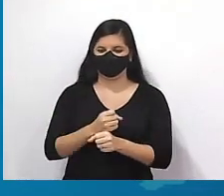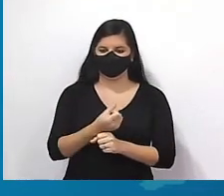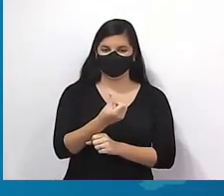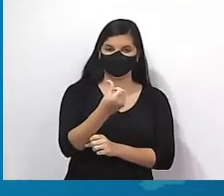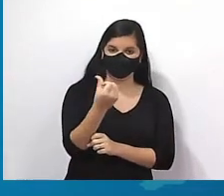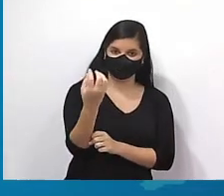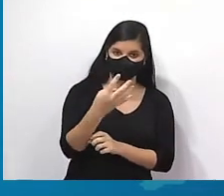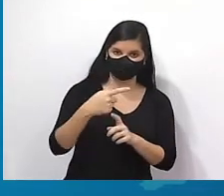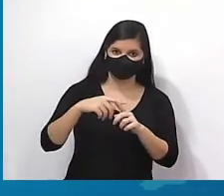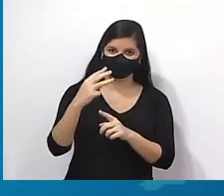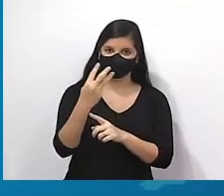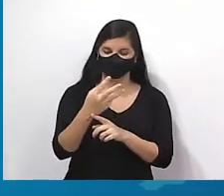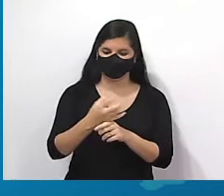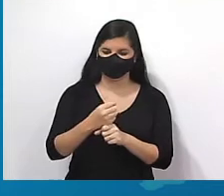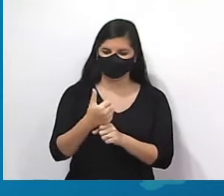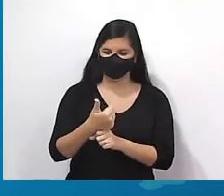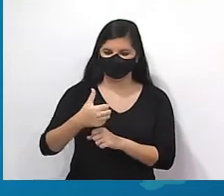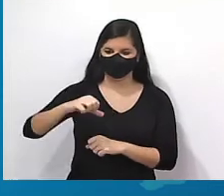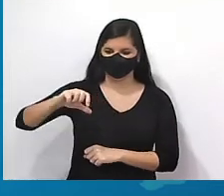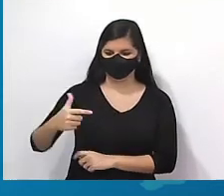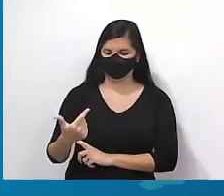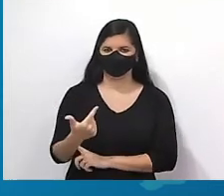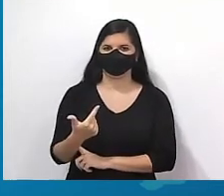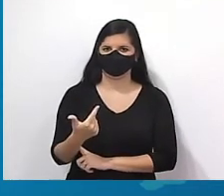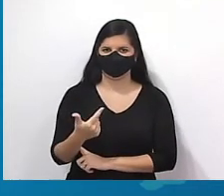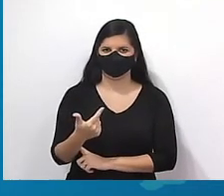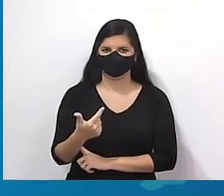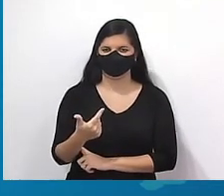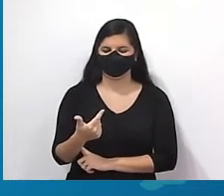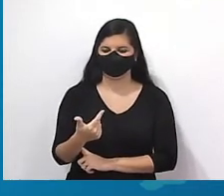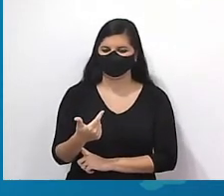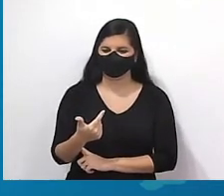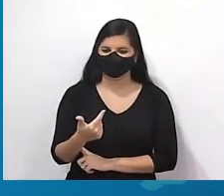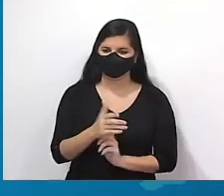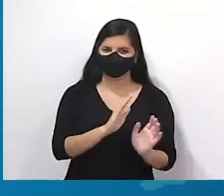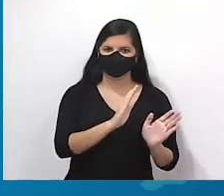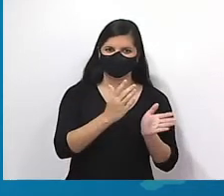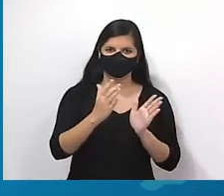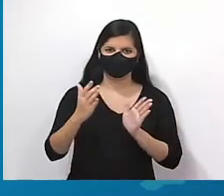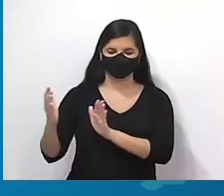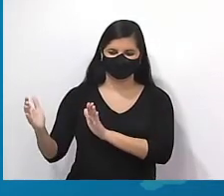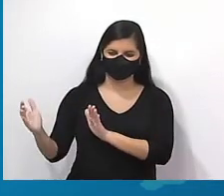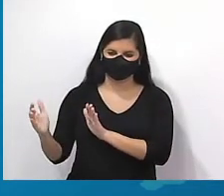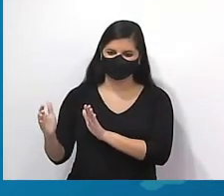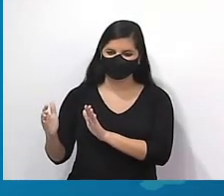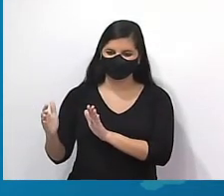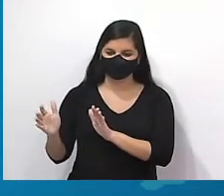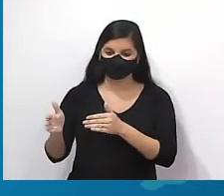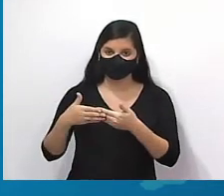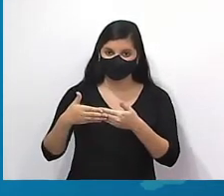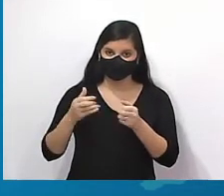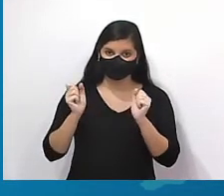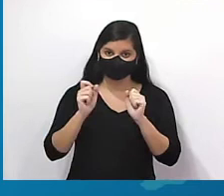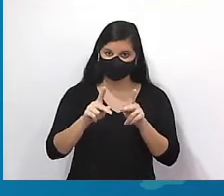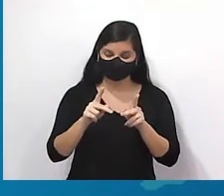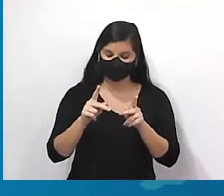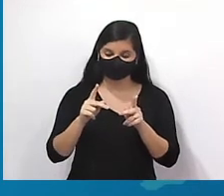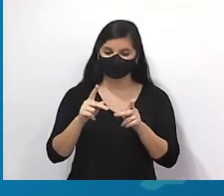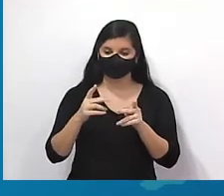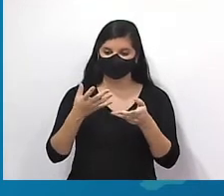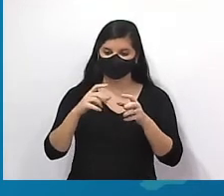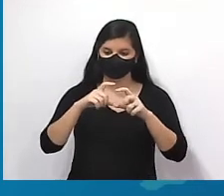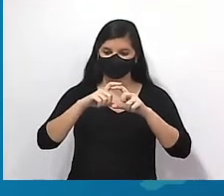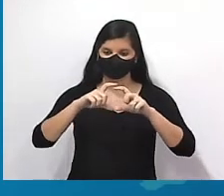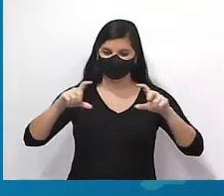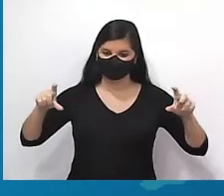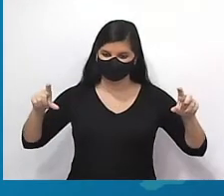64 vezes 3. 192. Sequência fechada? Fechou comigo? Então, vamos para o fluxograma.